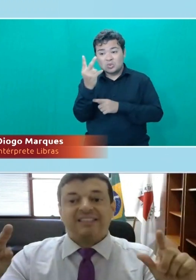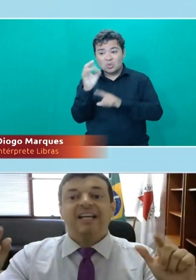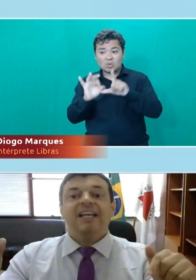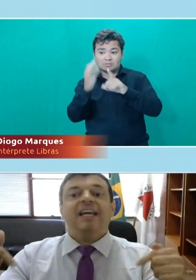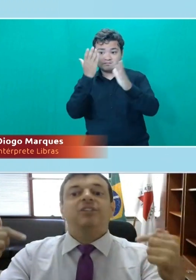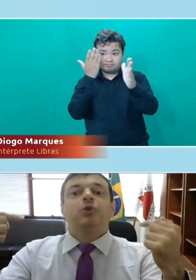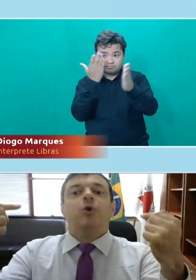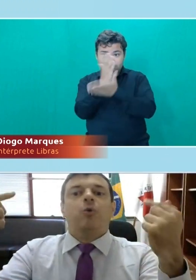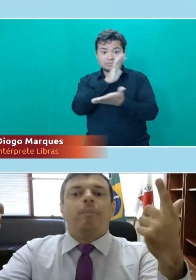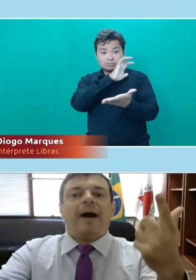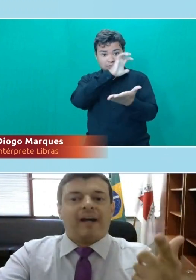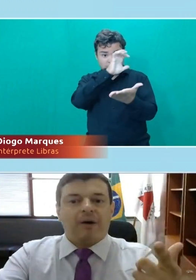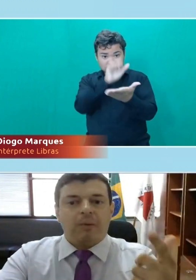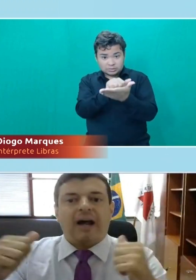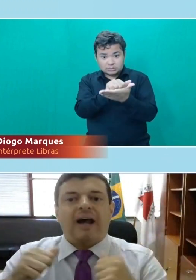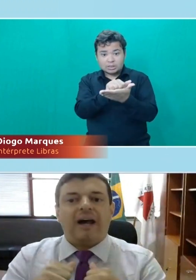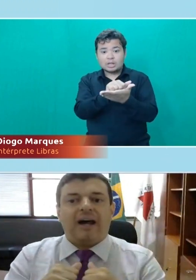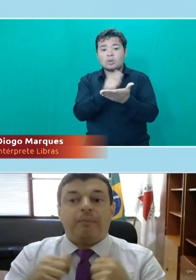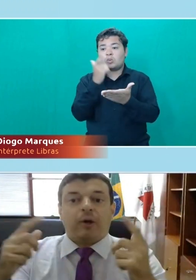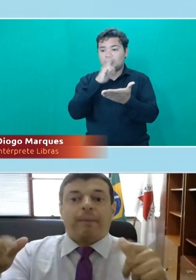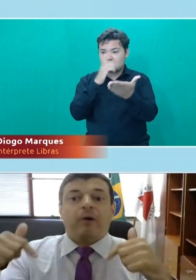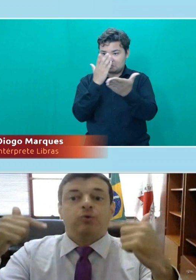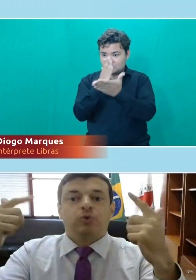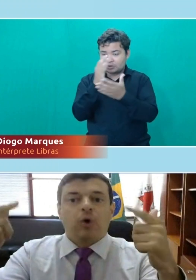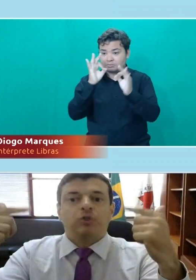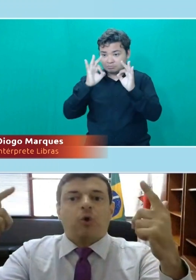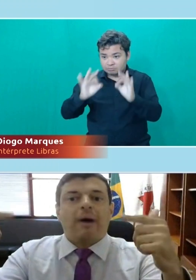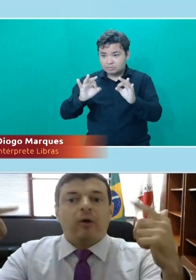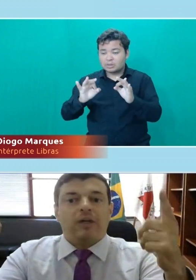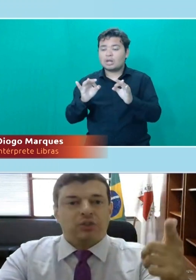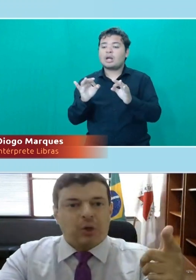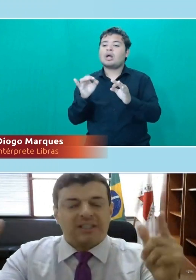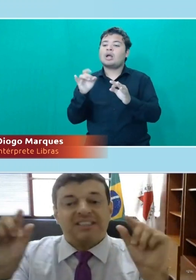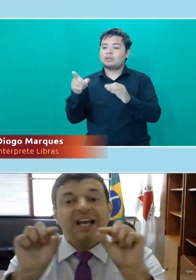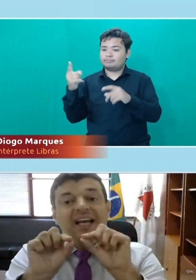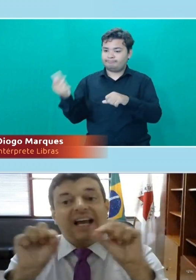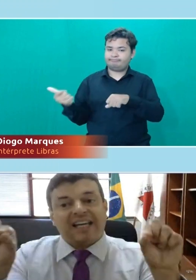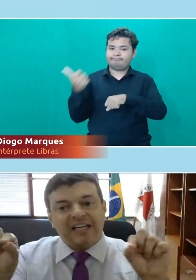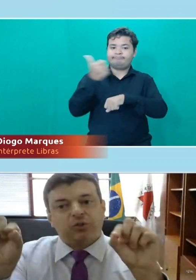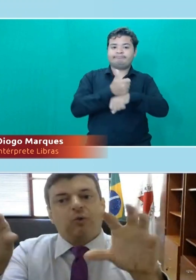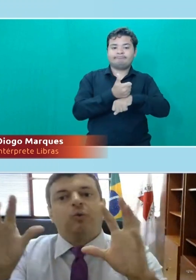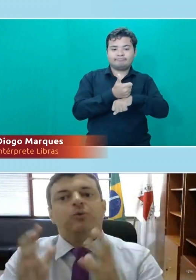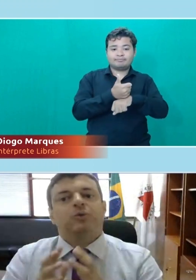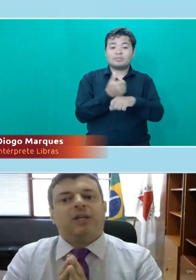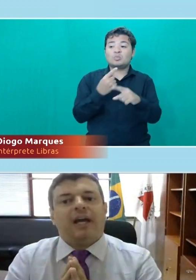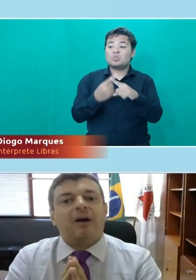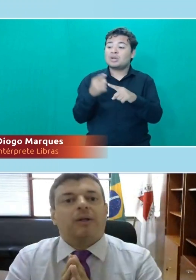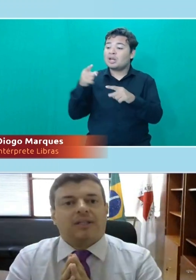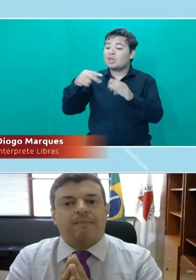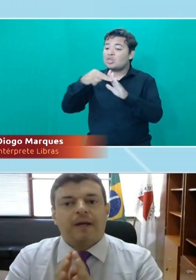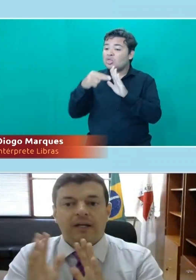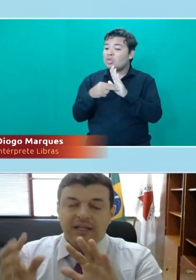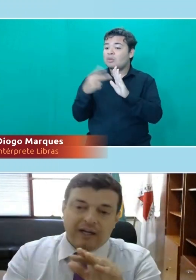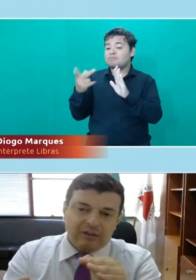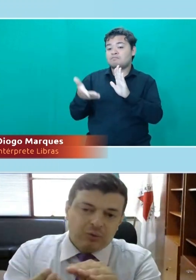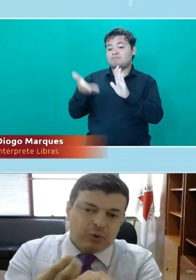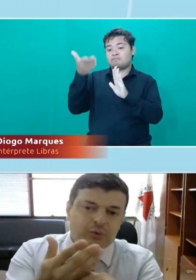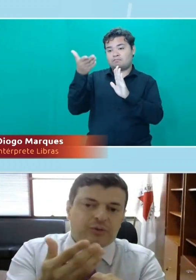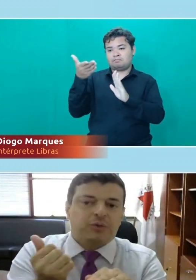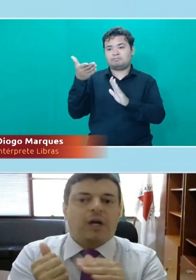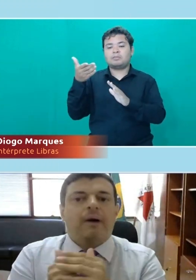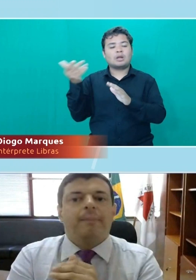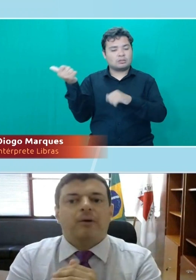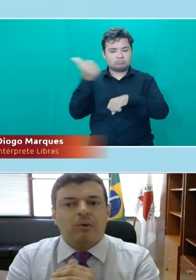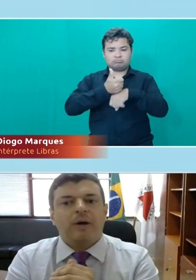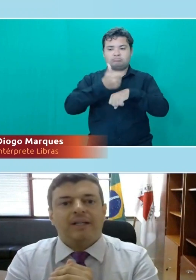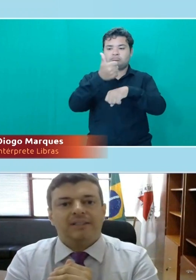10 vagas, eles ocuparão a... Porque eu pego os dois com maiores notas e naqueles concursos é a cota. E aí, nos